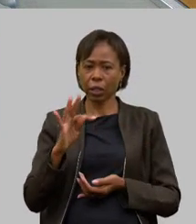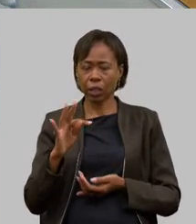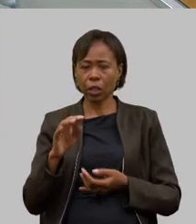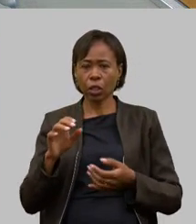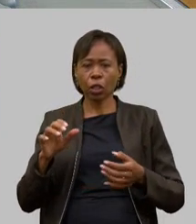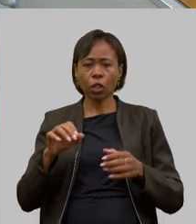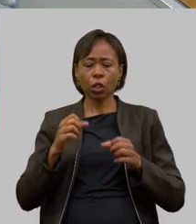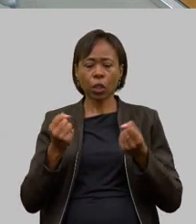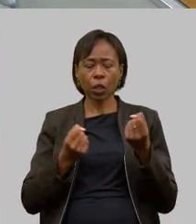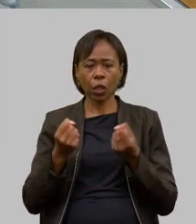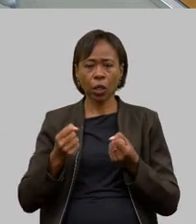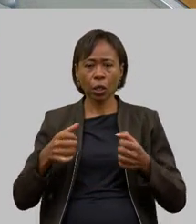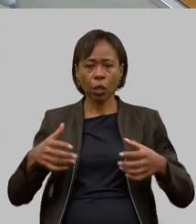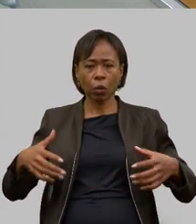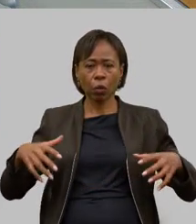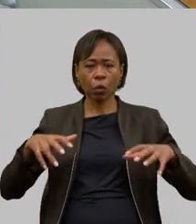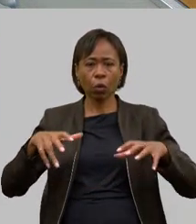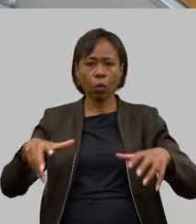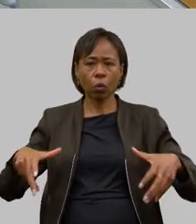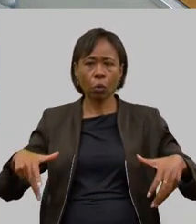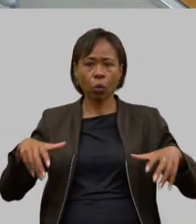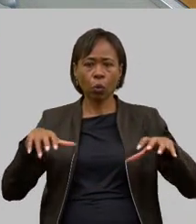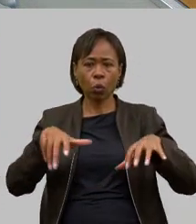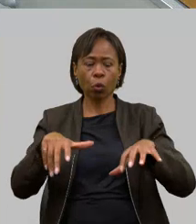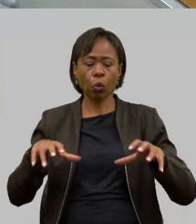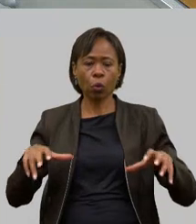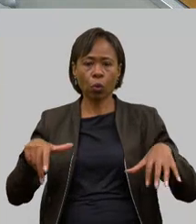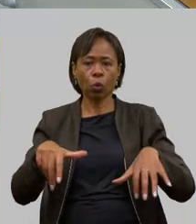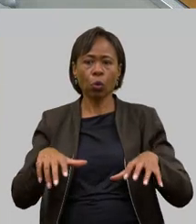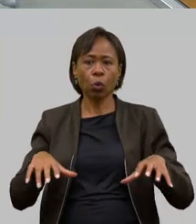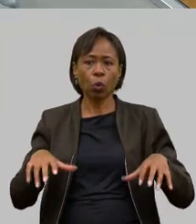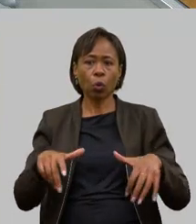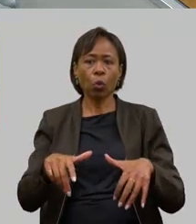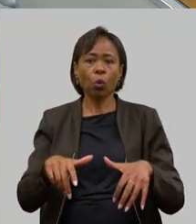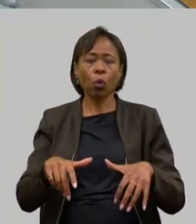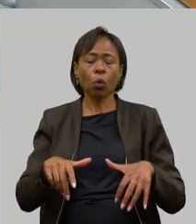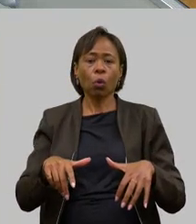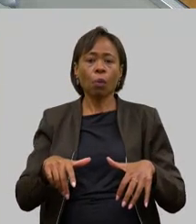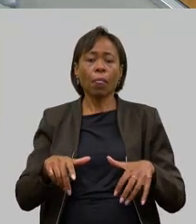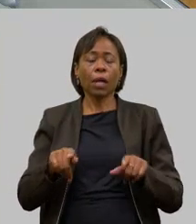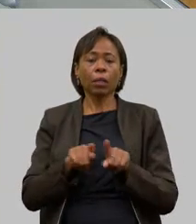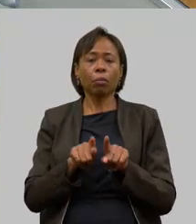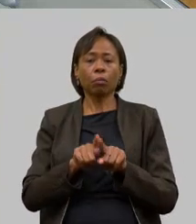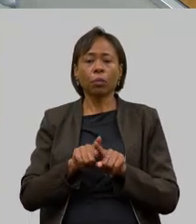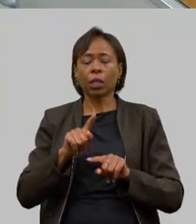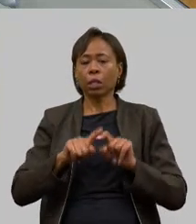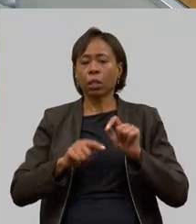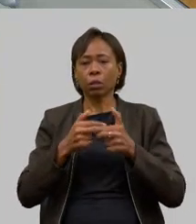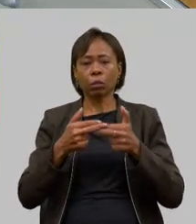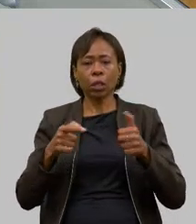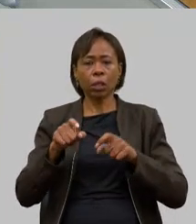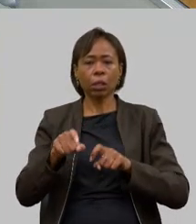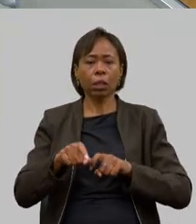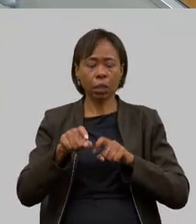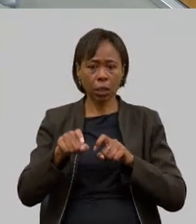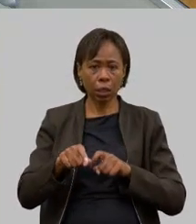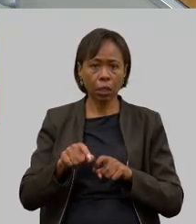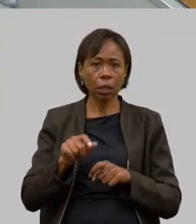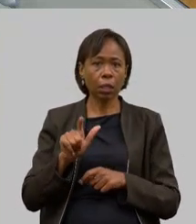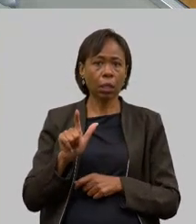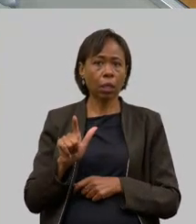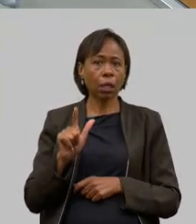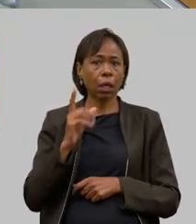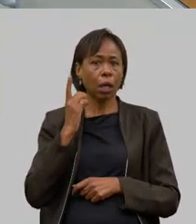implementos agrícolas queremos cumprimentar aqui a deputada Lúdia Falcão